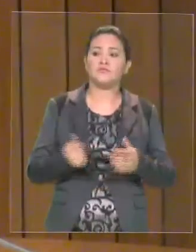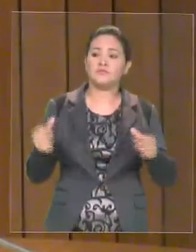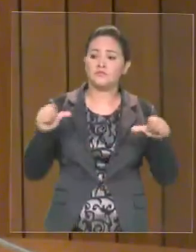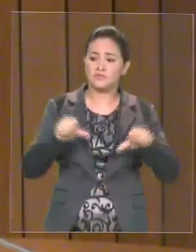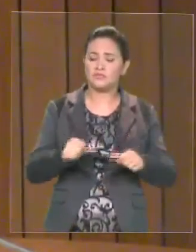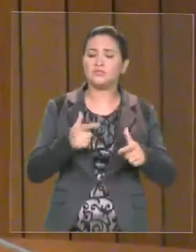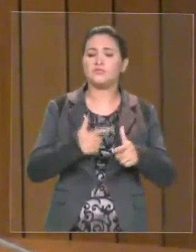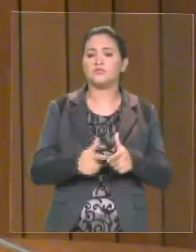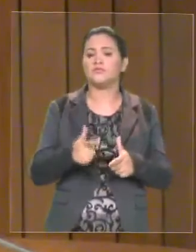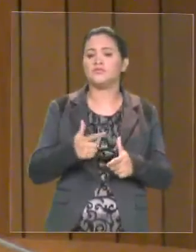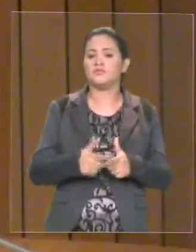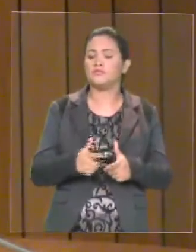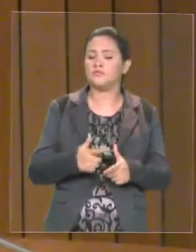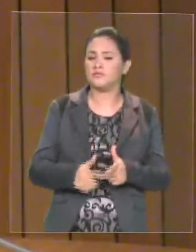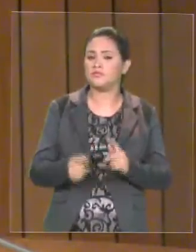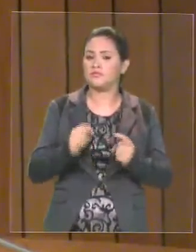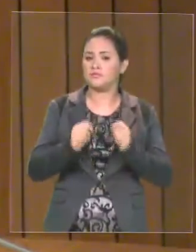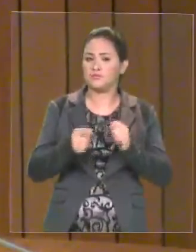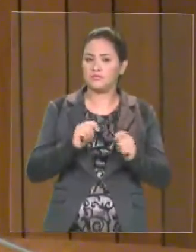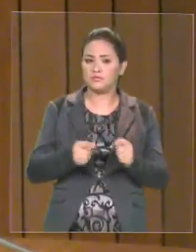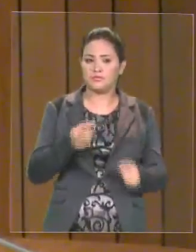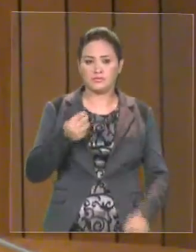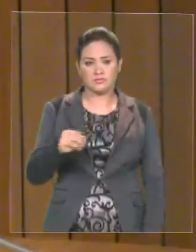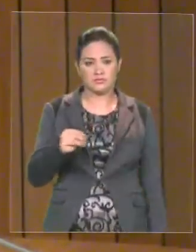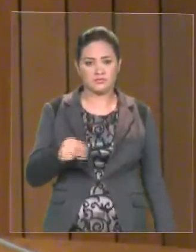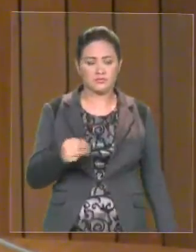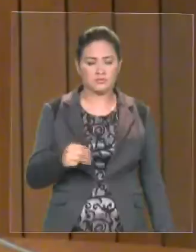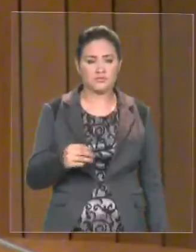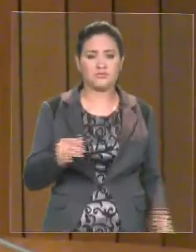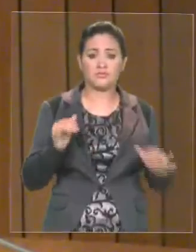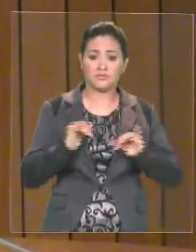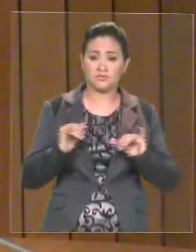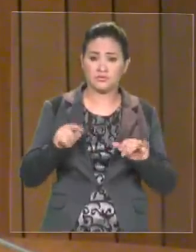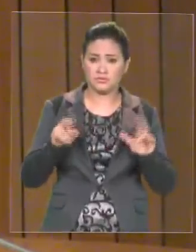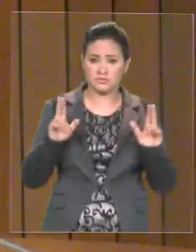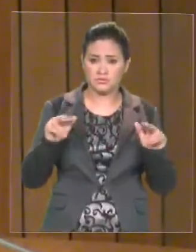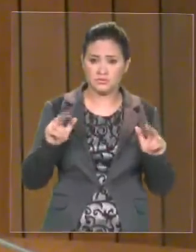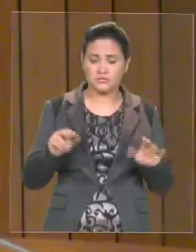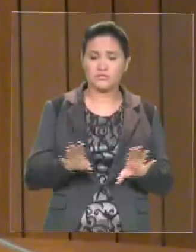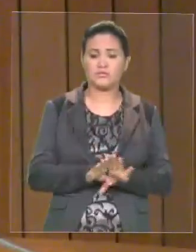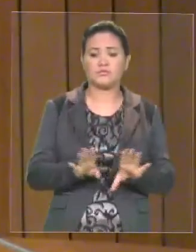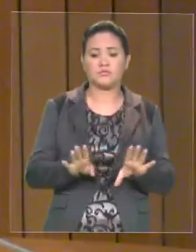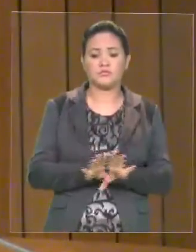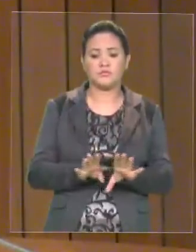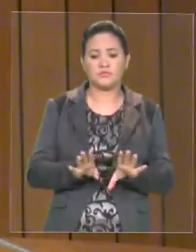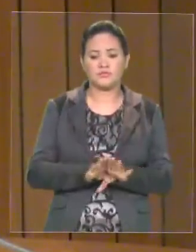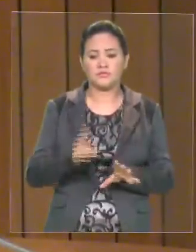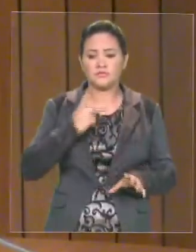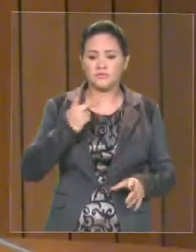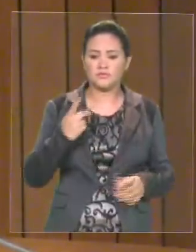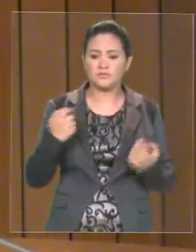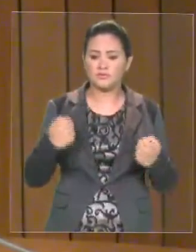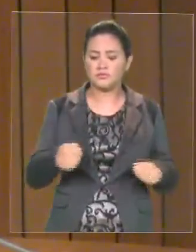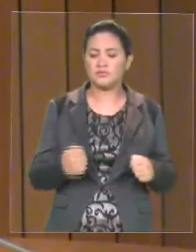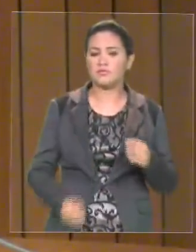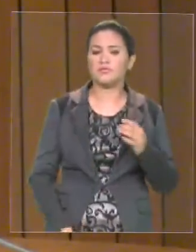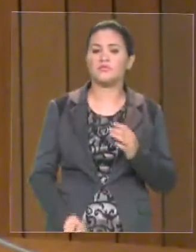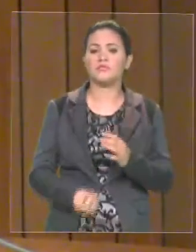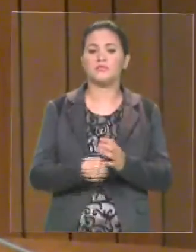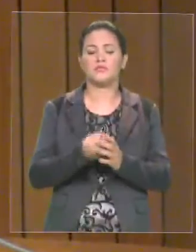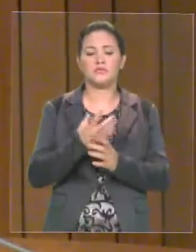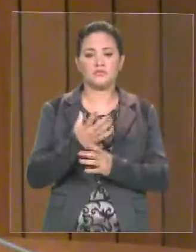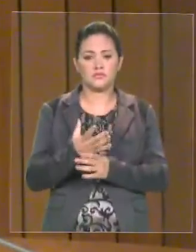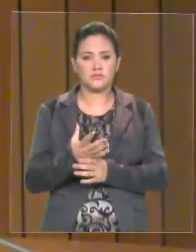nesse sentido, nós ressaltamos, mais uma vez, este assunto, como também destacamos a necessidade da criação de barreiras permanentes